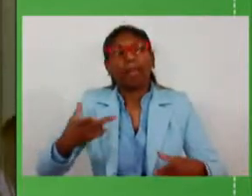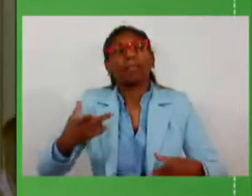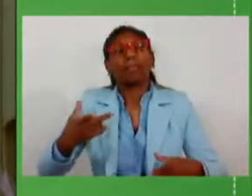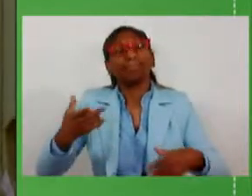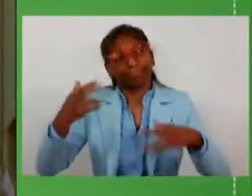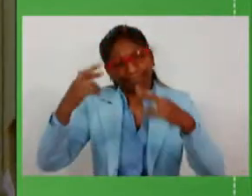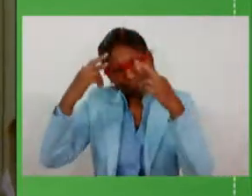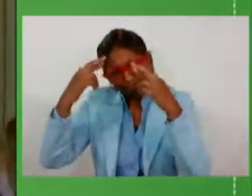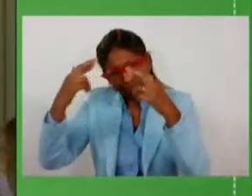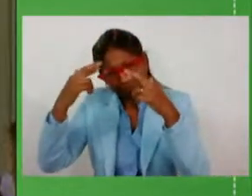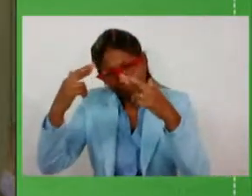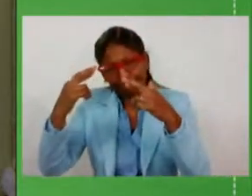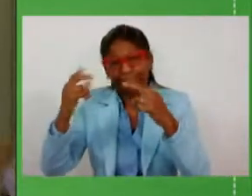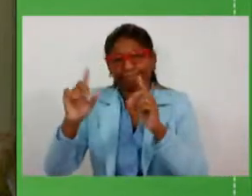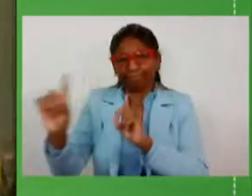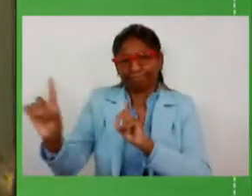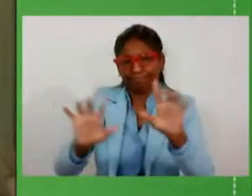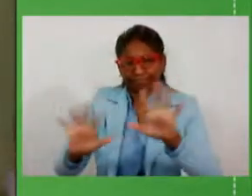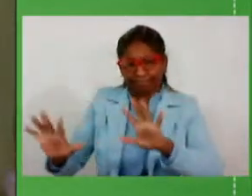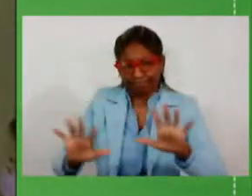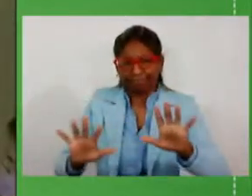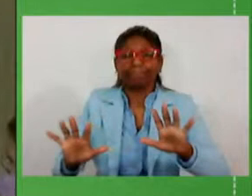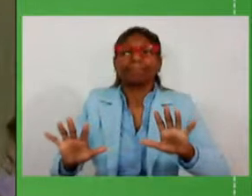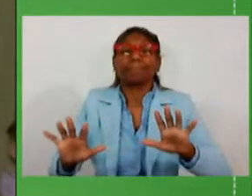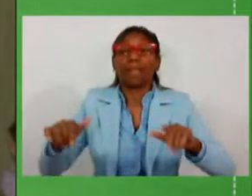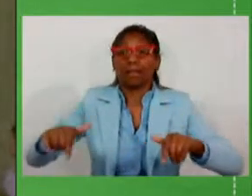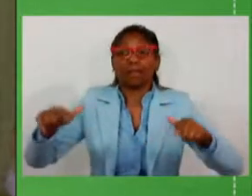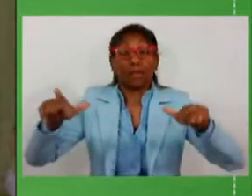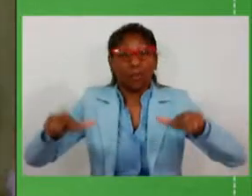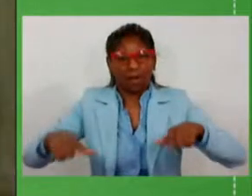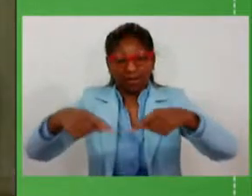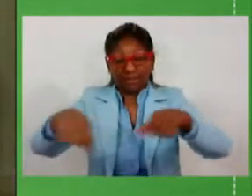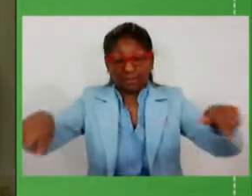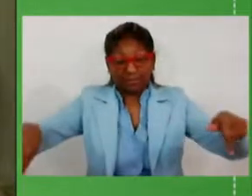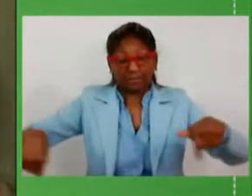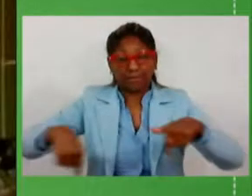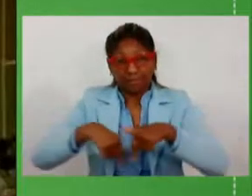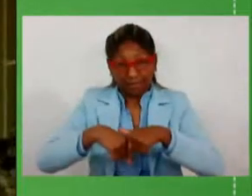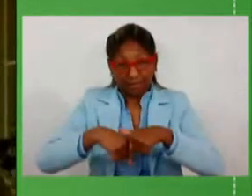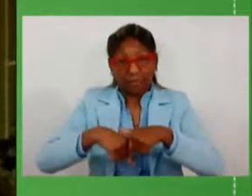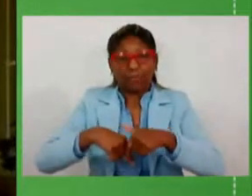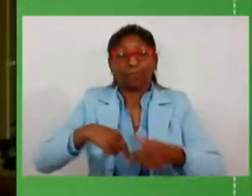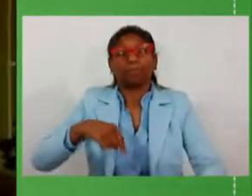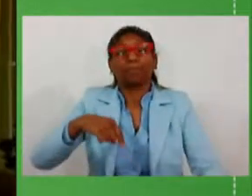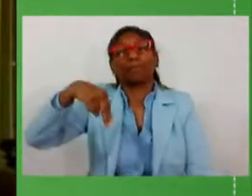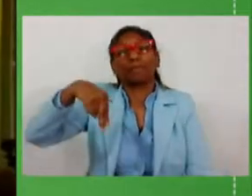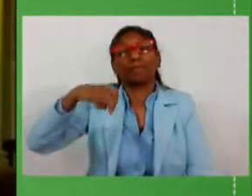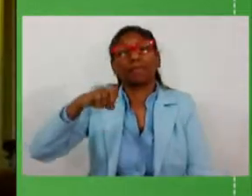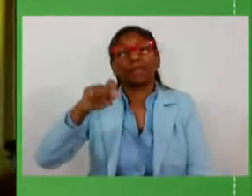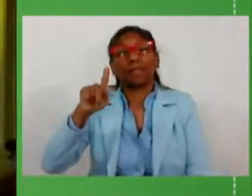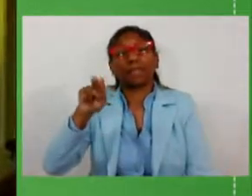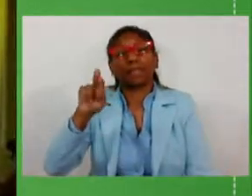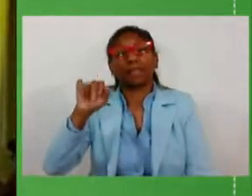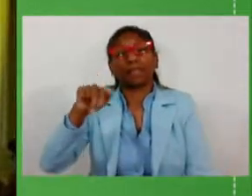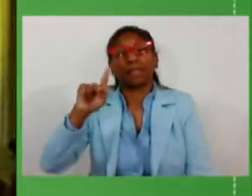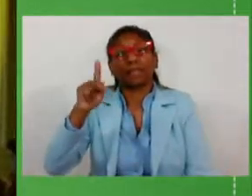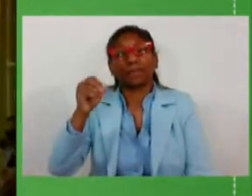aqui do distanciamento, o nosso Salão Negrim do Pastoreio, com a presença de todos, para que possamos apresentar